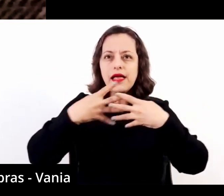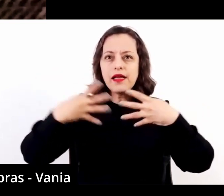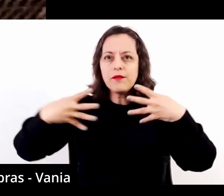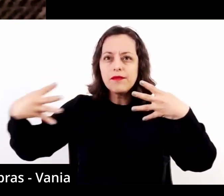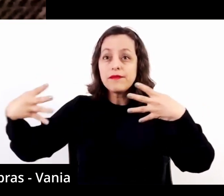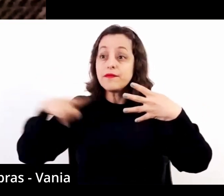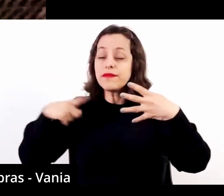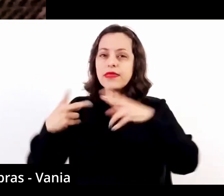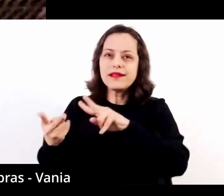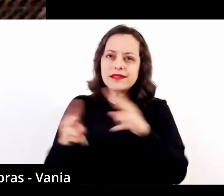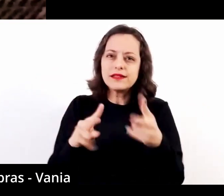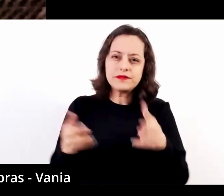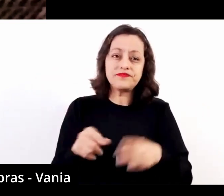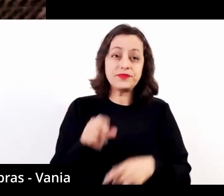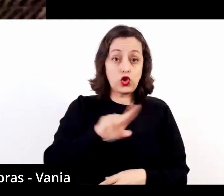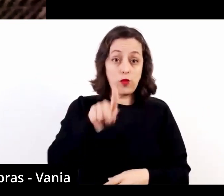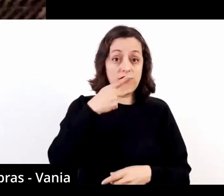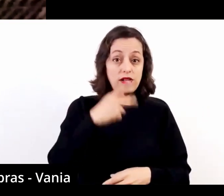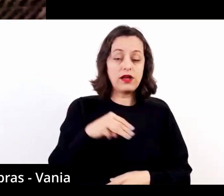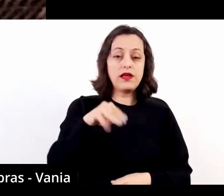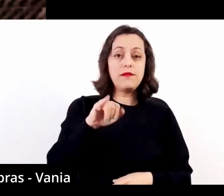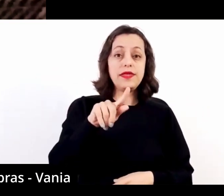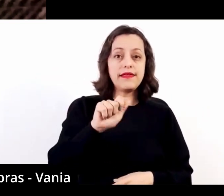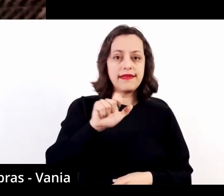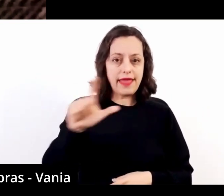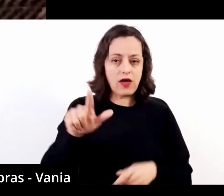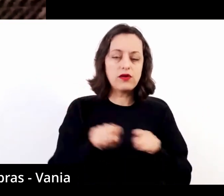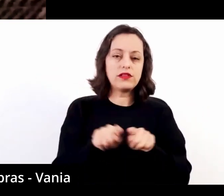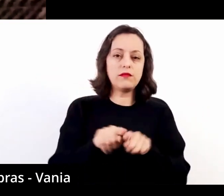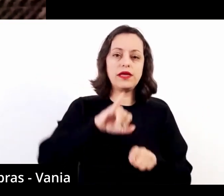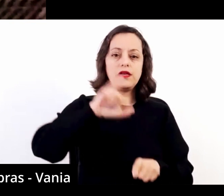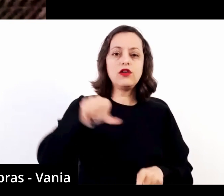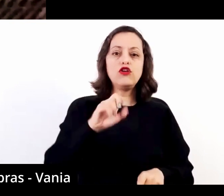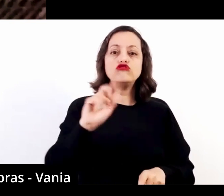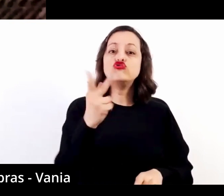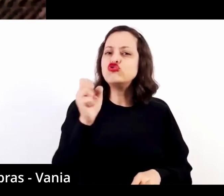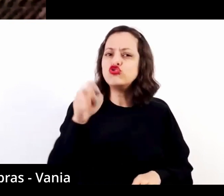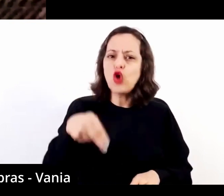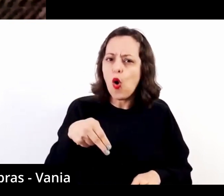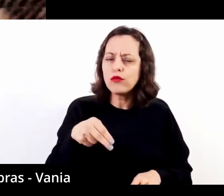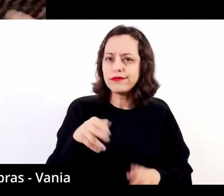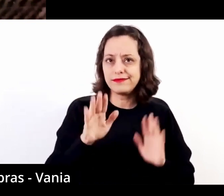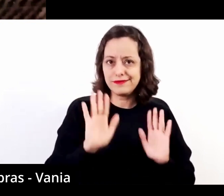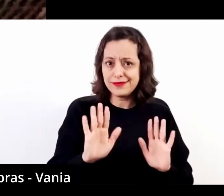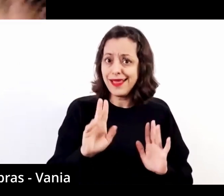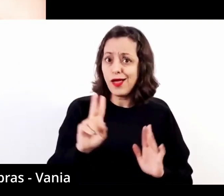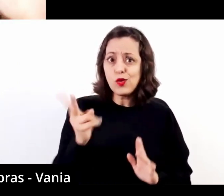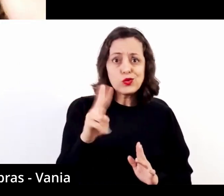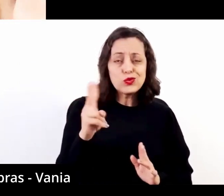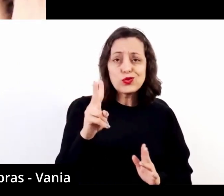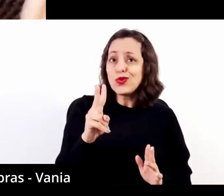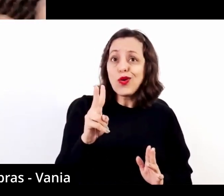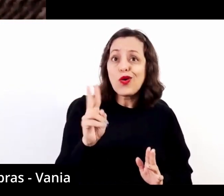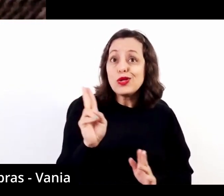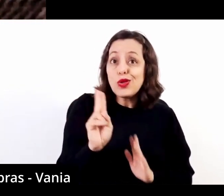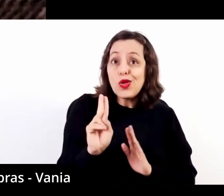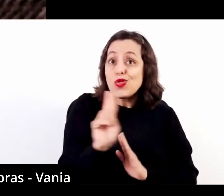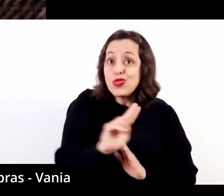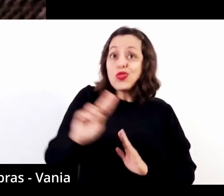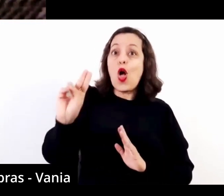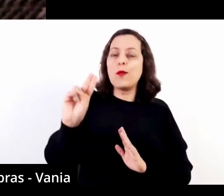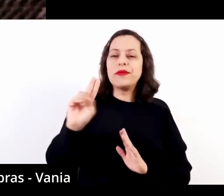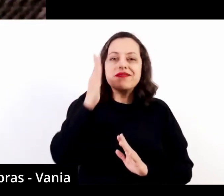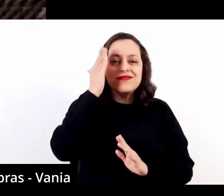citou, Miguel Llobet e John Williams, agora já respondendo a sua pergunta final, são nomes dos mais